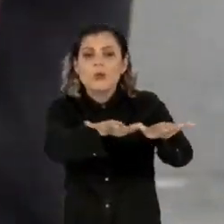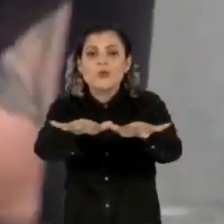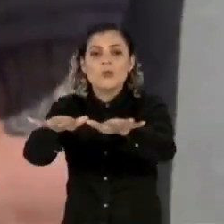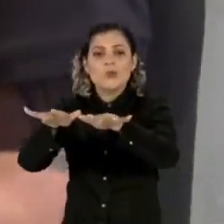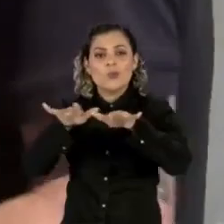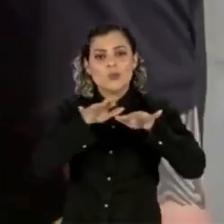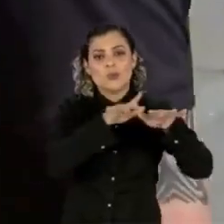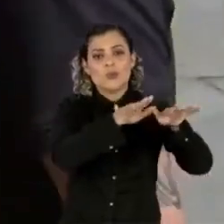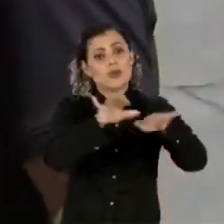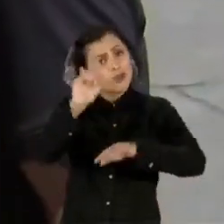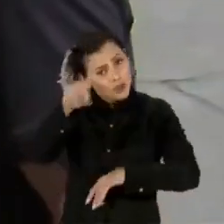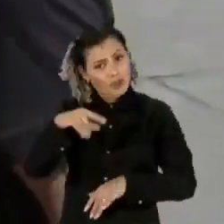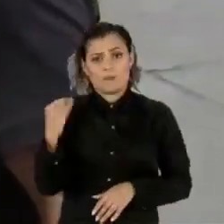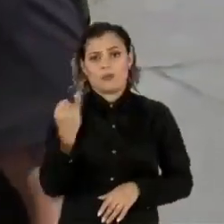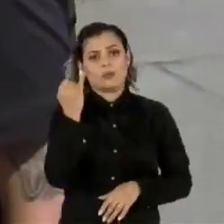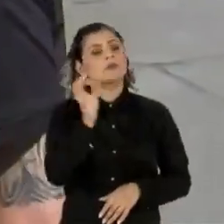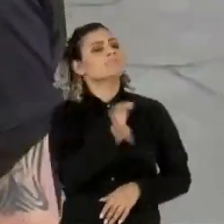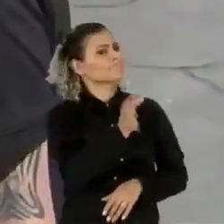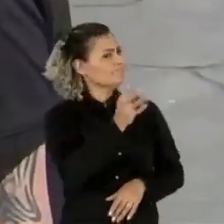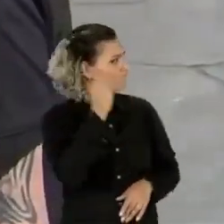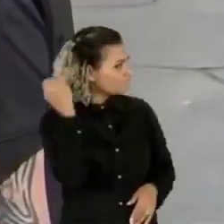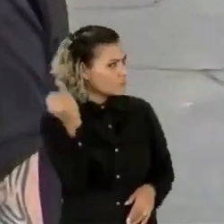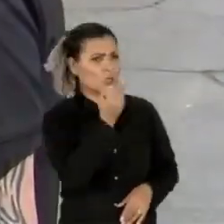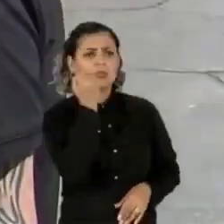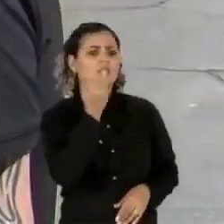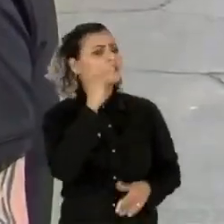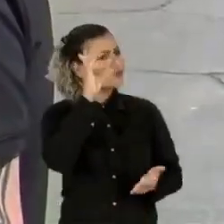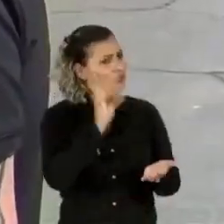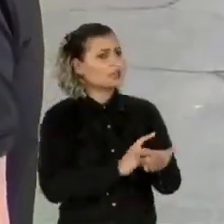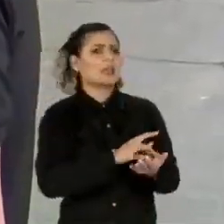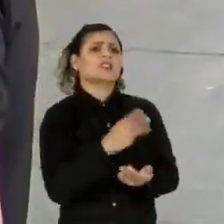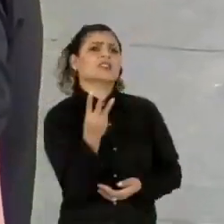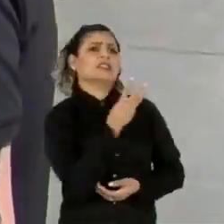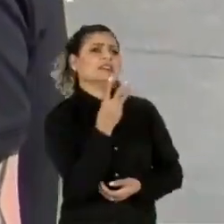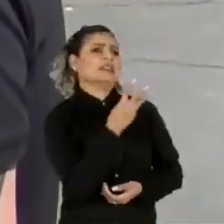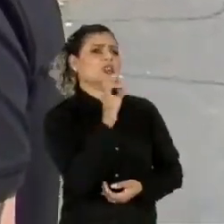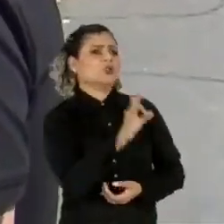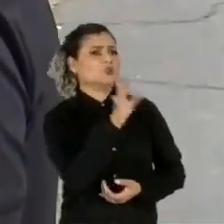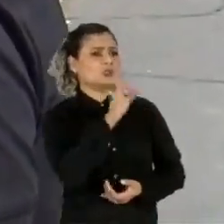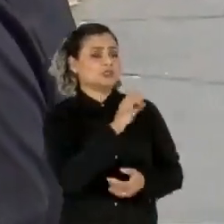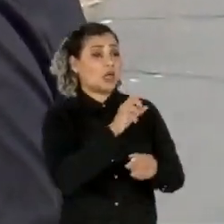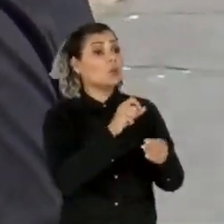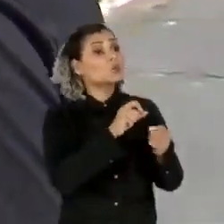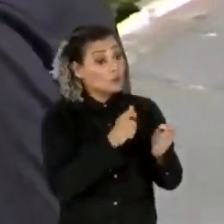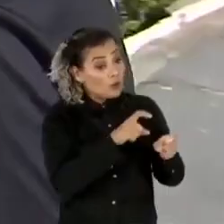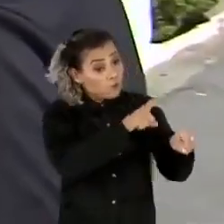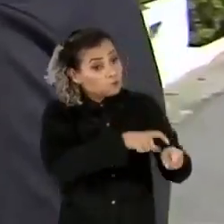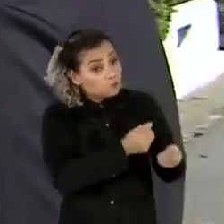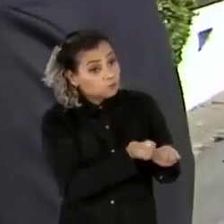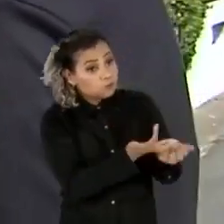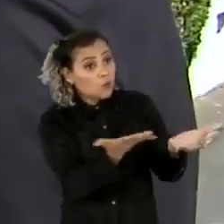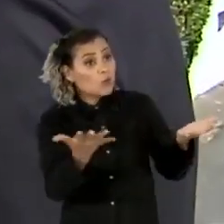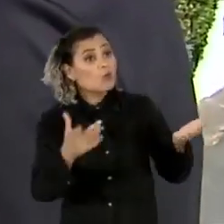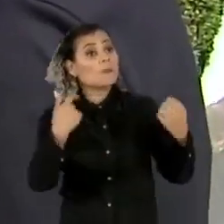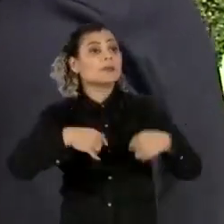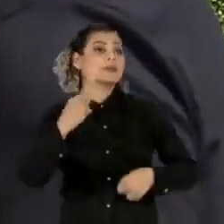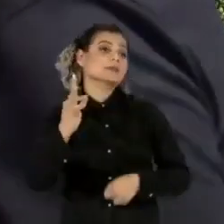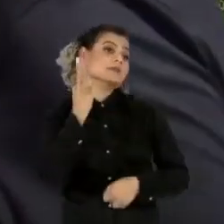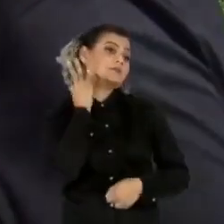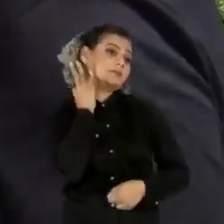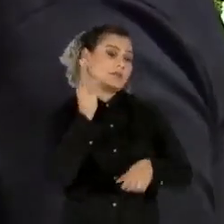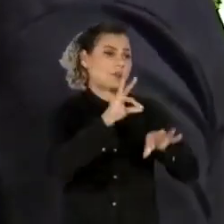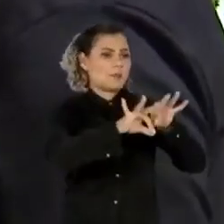fala, realmente tem a sua importância. Exatamente. Cerca de um terço da produção agrícola mundial é dependente de polinizadores